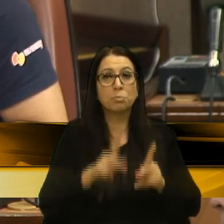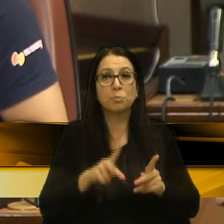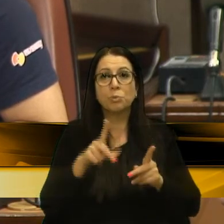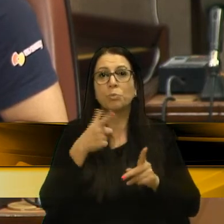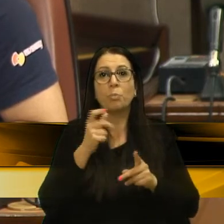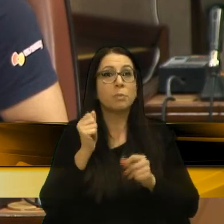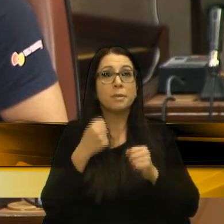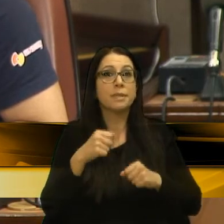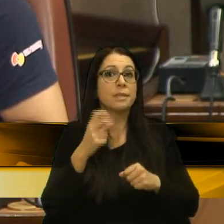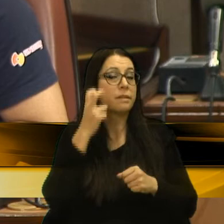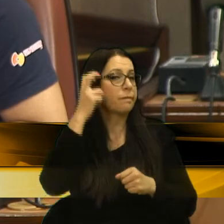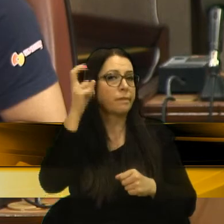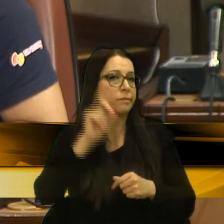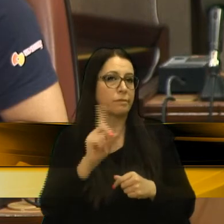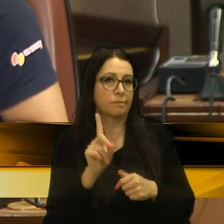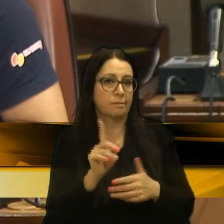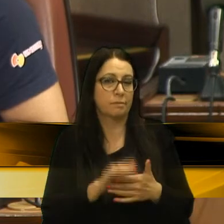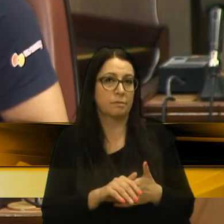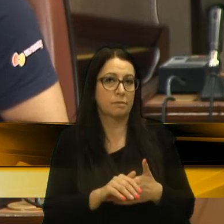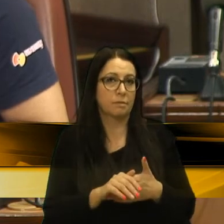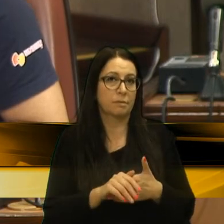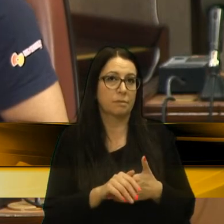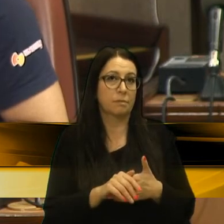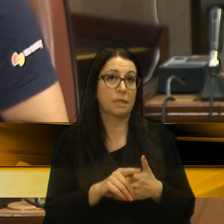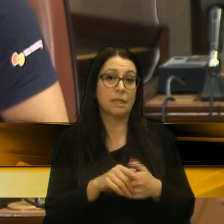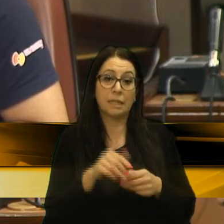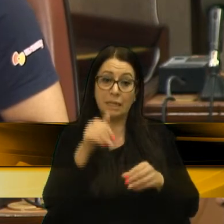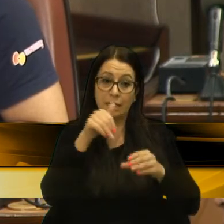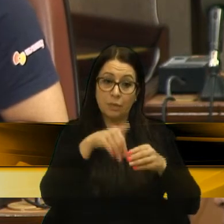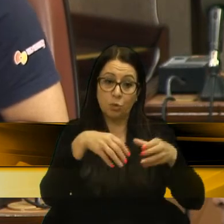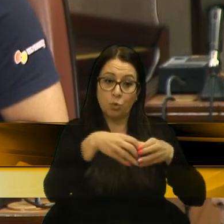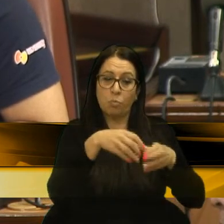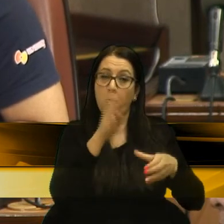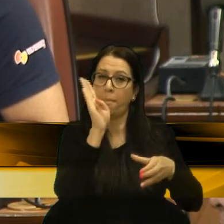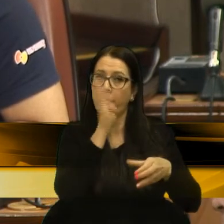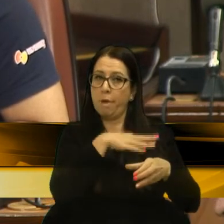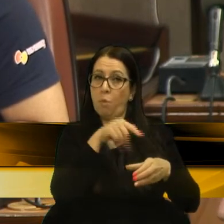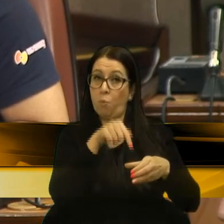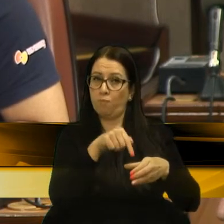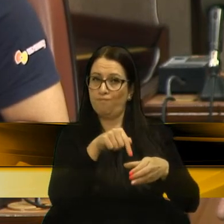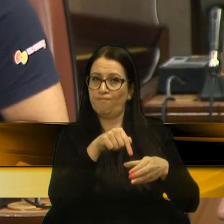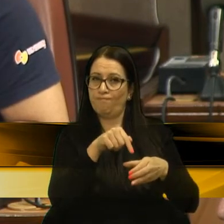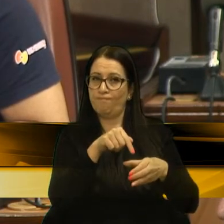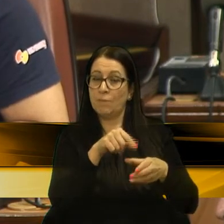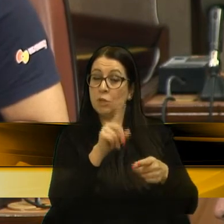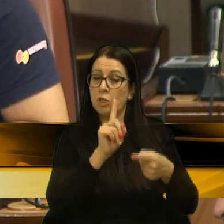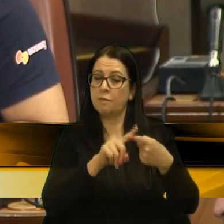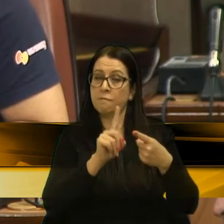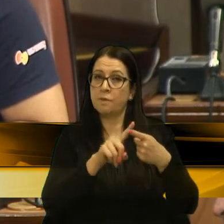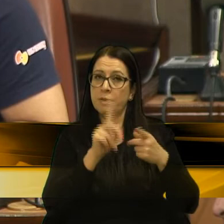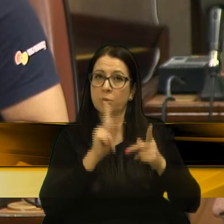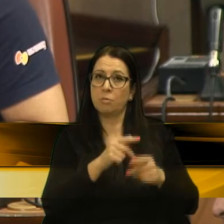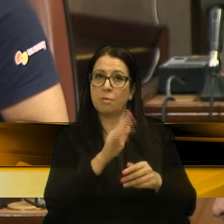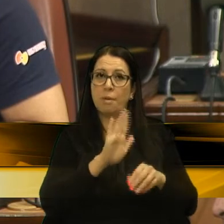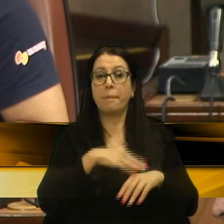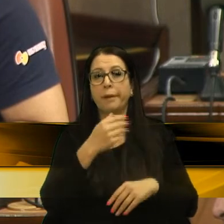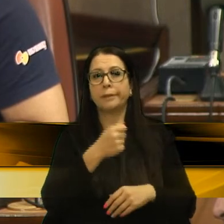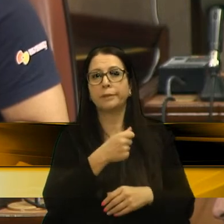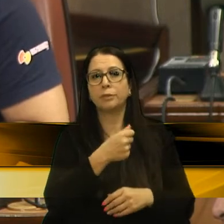inteligente. Ele é do mal. E quando a pessoa é do mal, ela se vinga nas pessoas mais humildes.